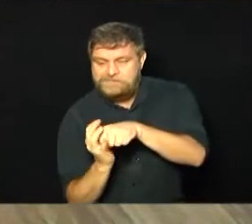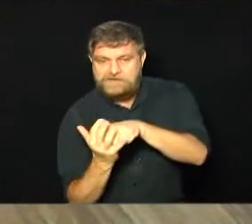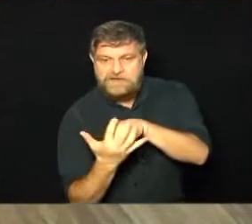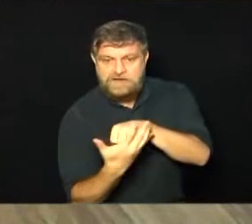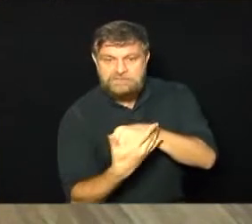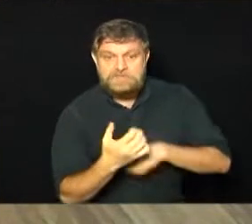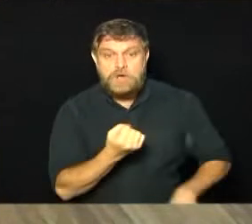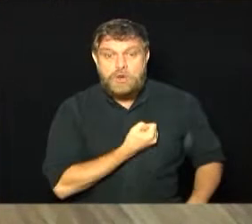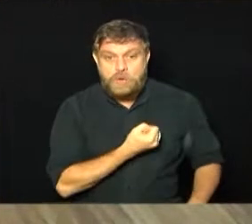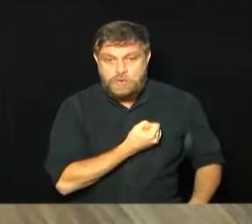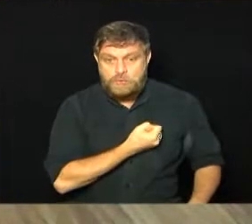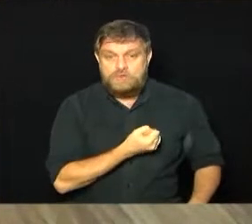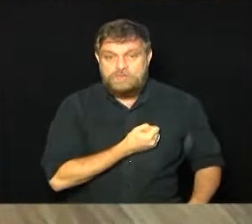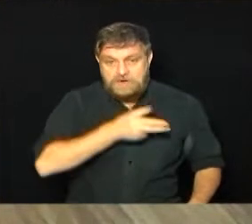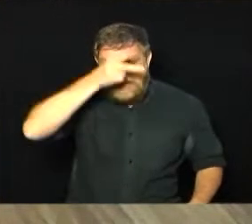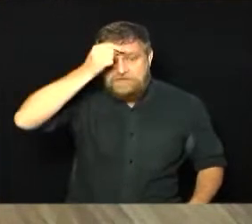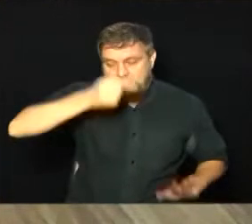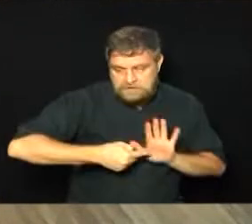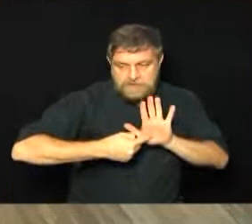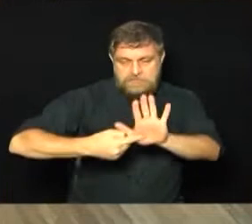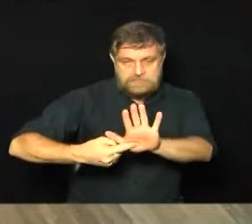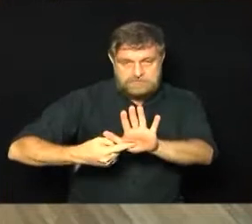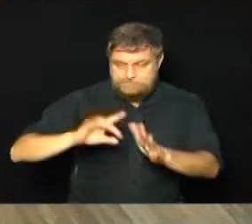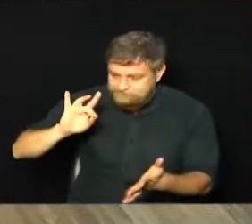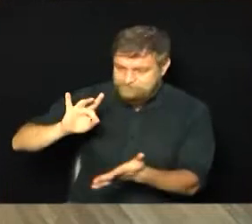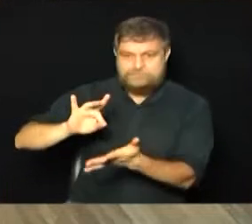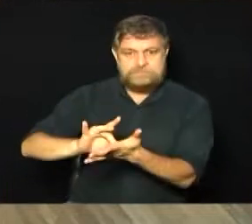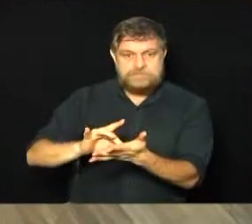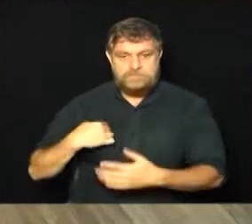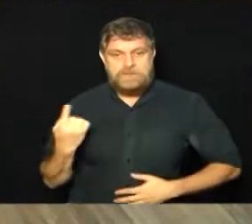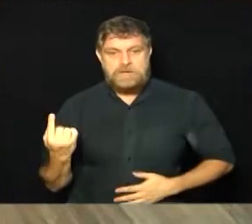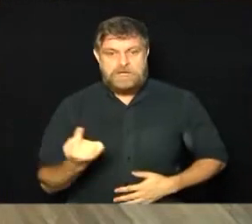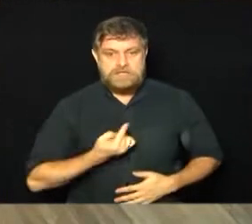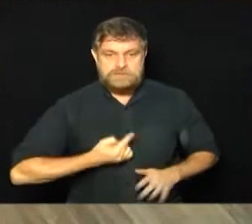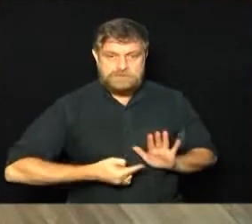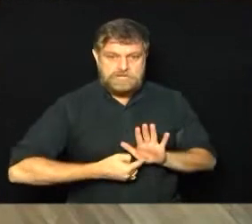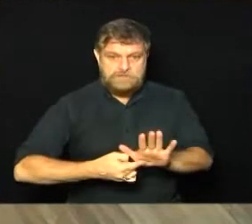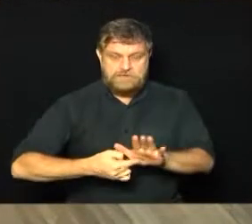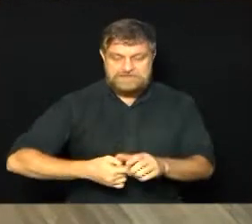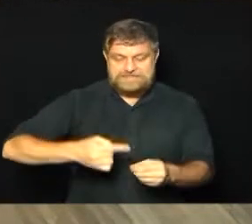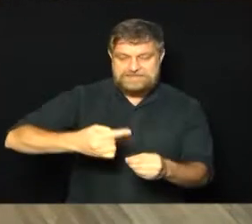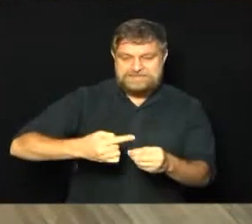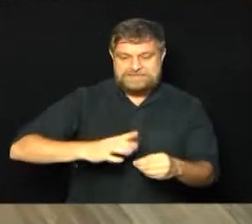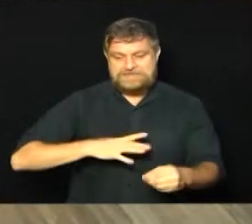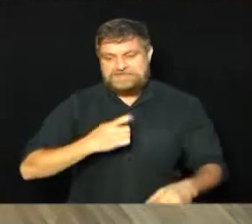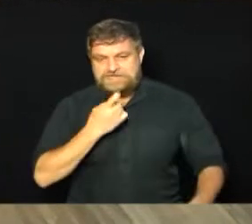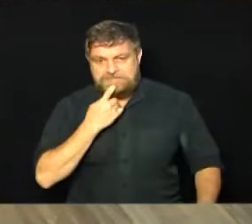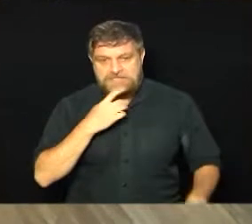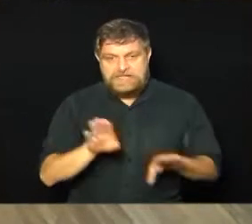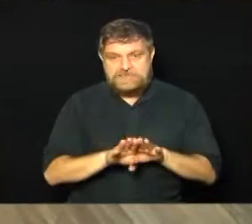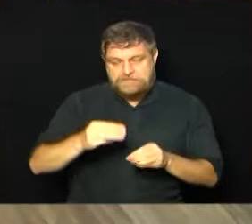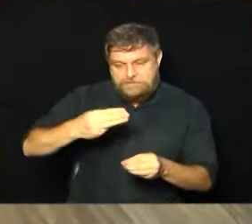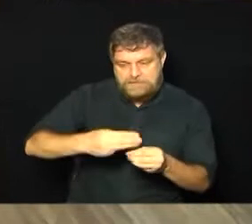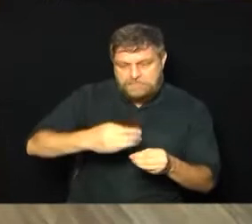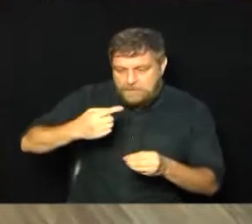atualizados pela Prefeitura de Campinas, a gente volta a fazer aquele panorama da nossa cidade e também da região